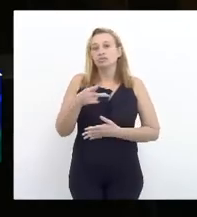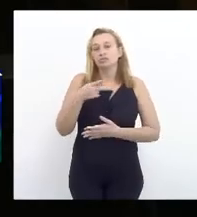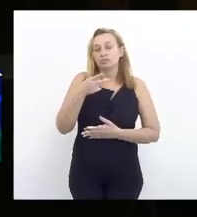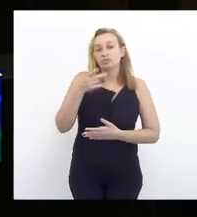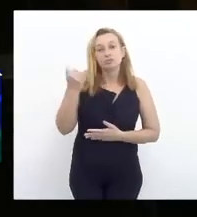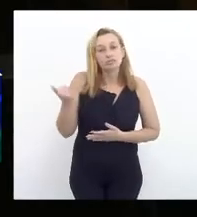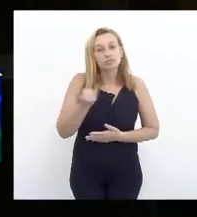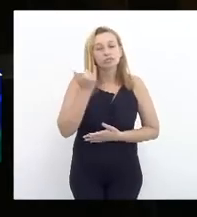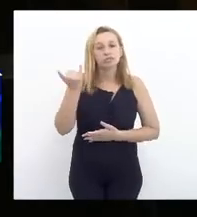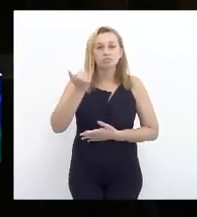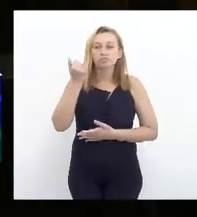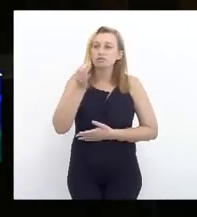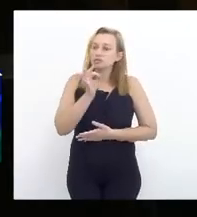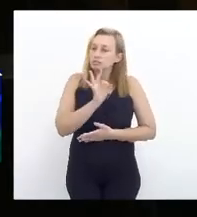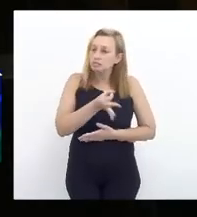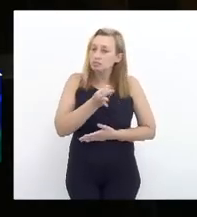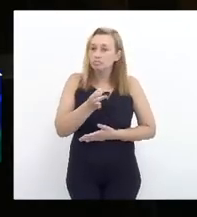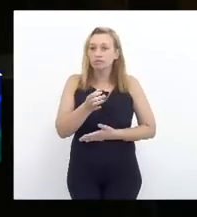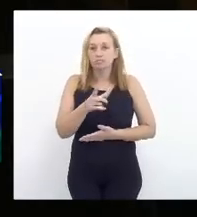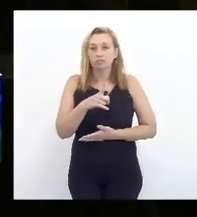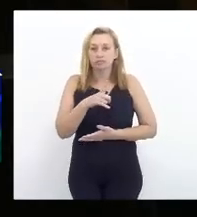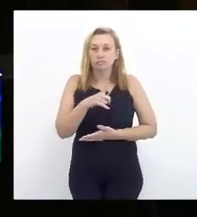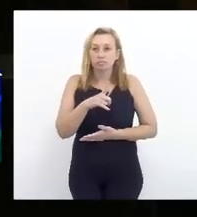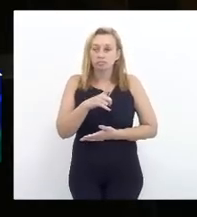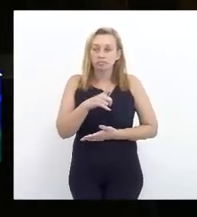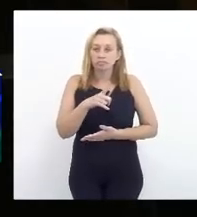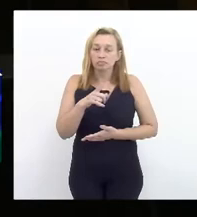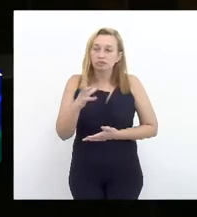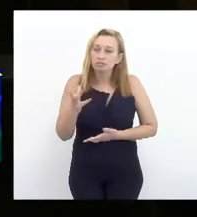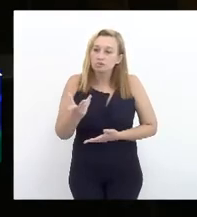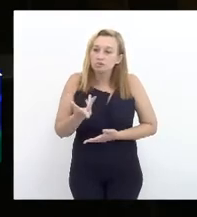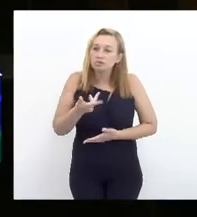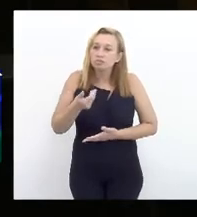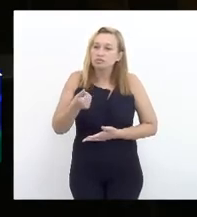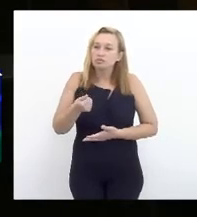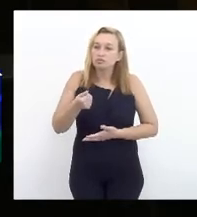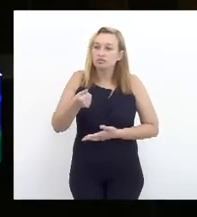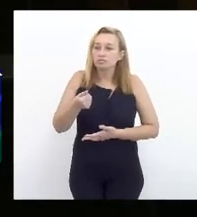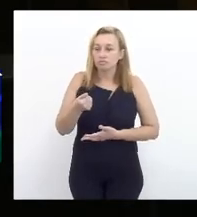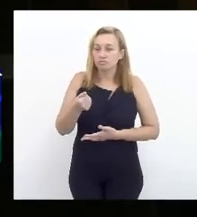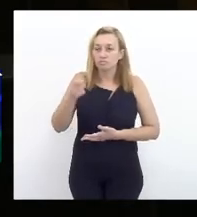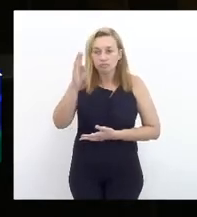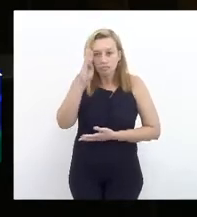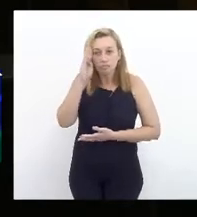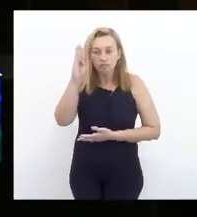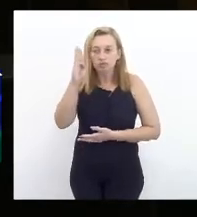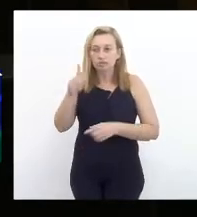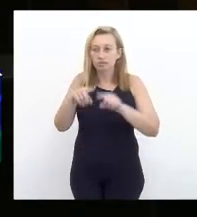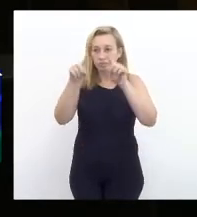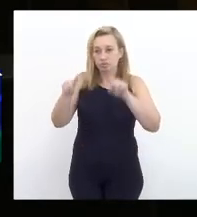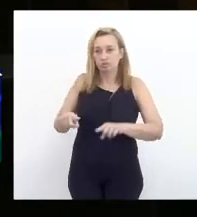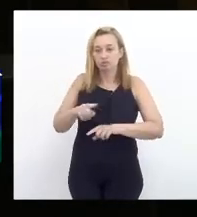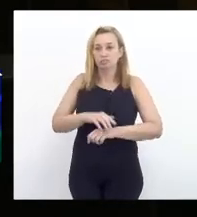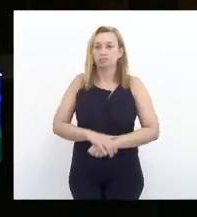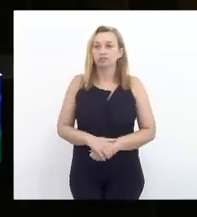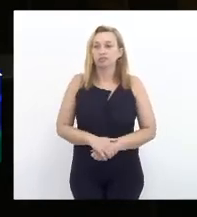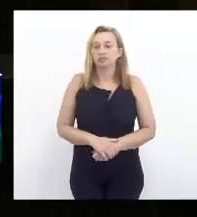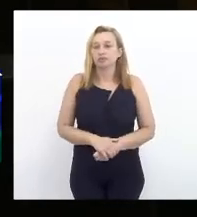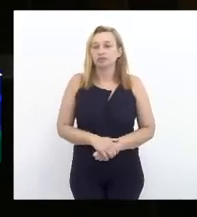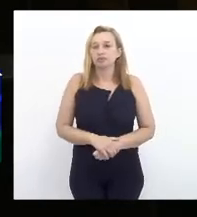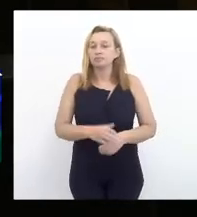para garantir aquilo que é essencial para o funcionalismo público, que é o